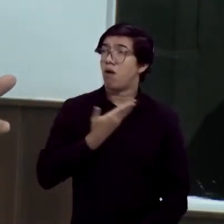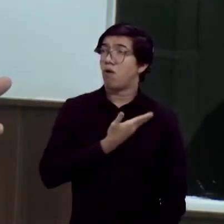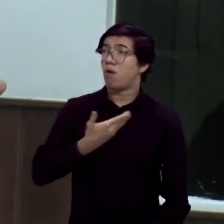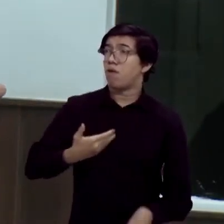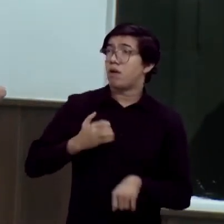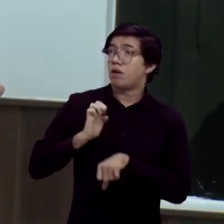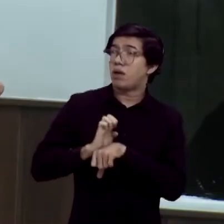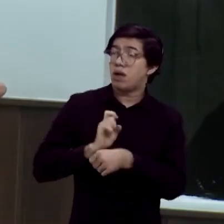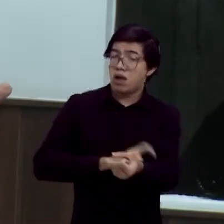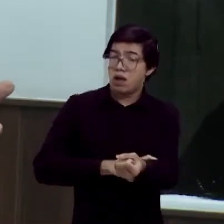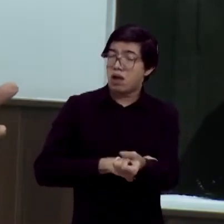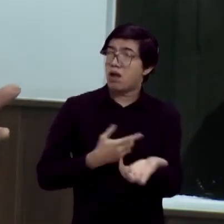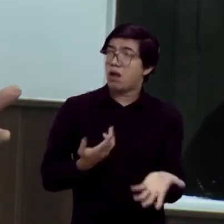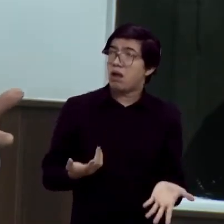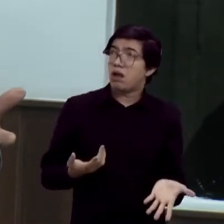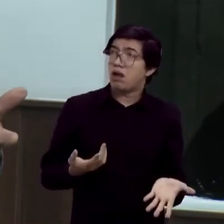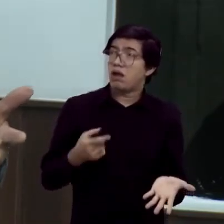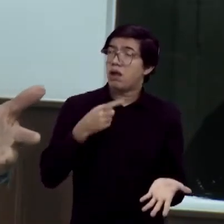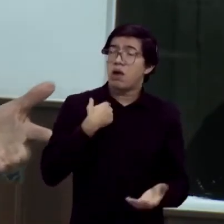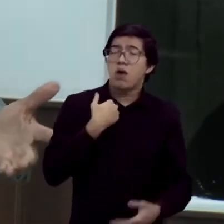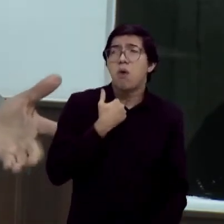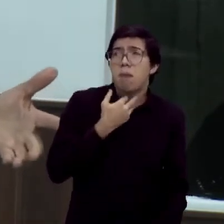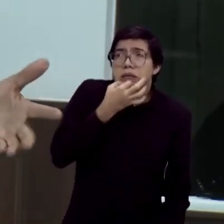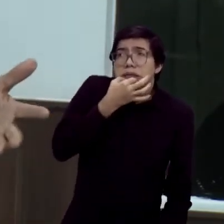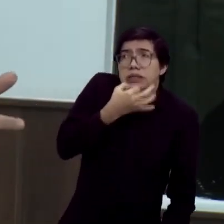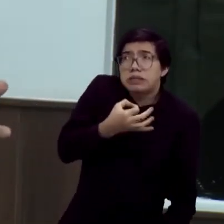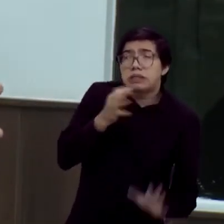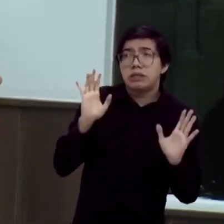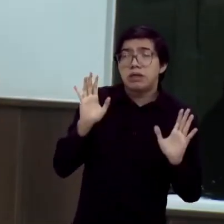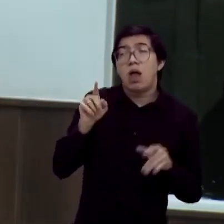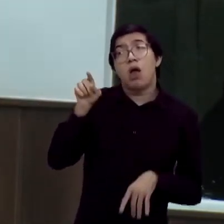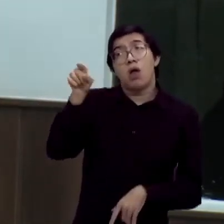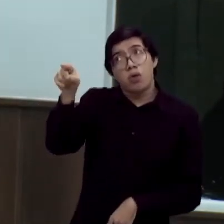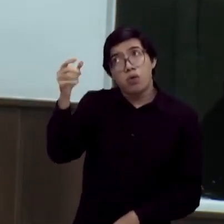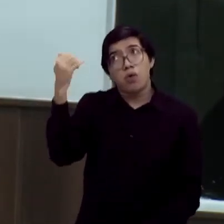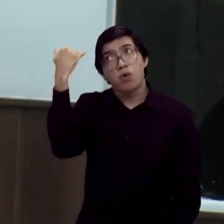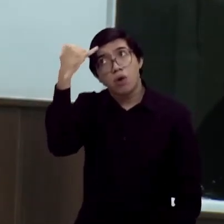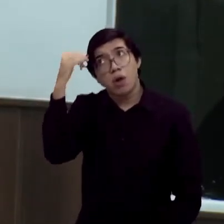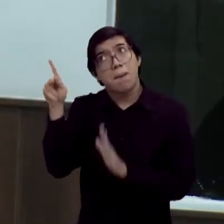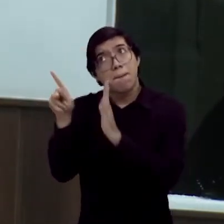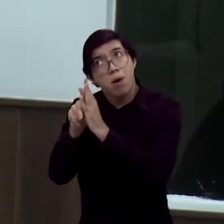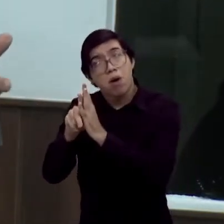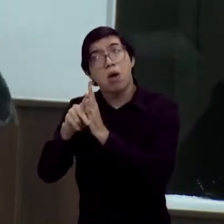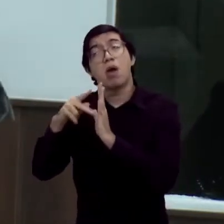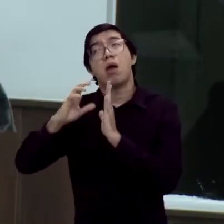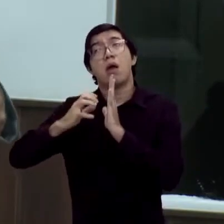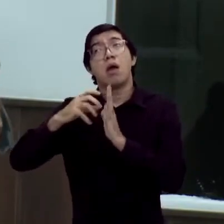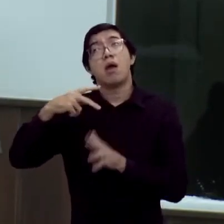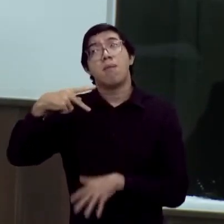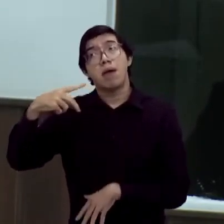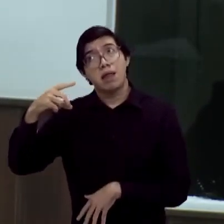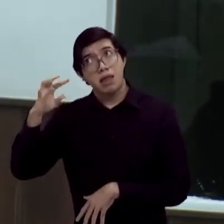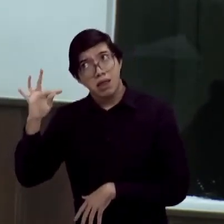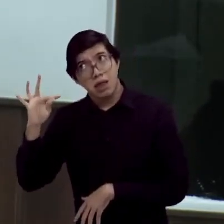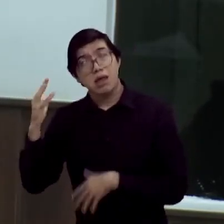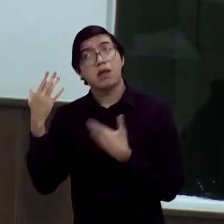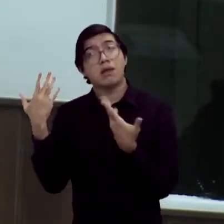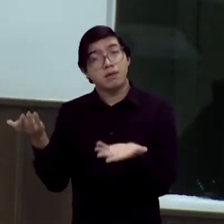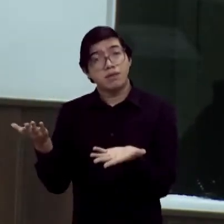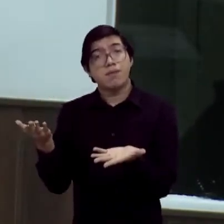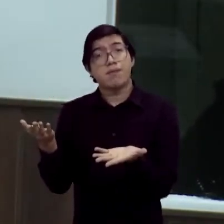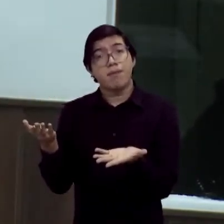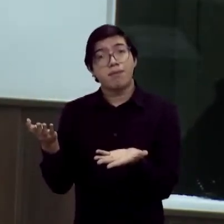entendendo a fala de V. Exª. Você não entendeu mesmo. Com orgulho, estou do PDT com orgulho. E siga a cartilha do PDT.